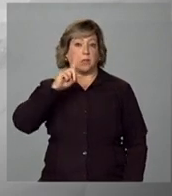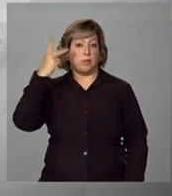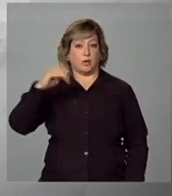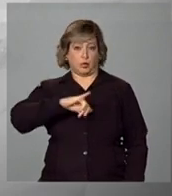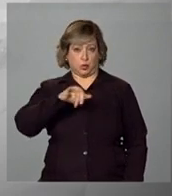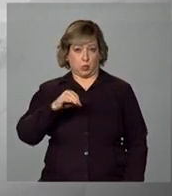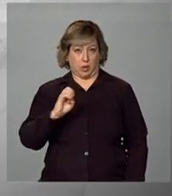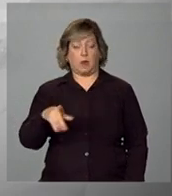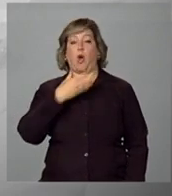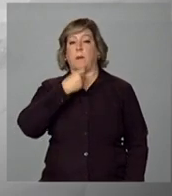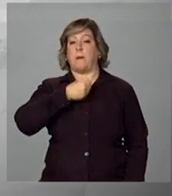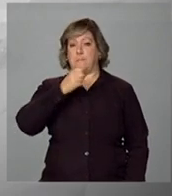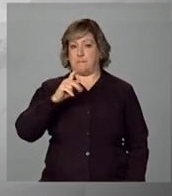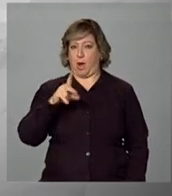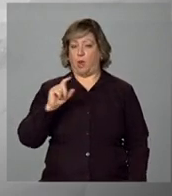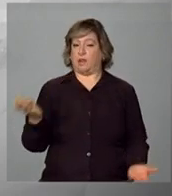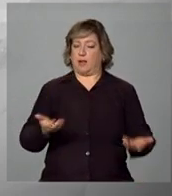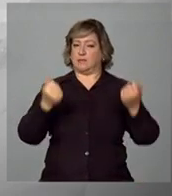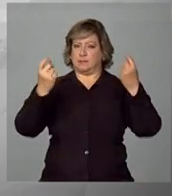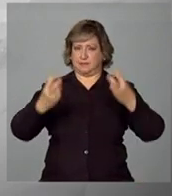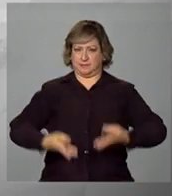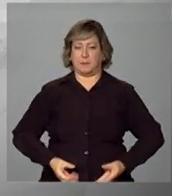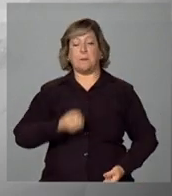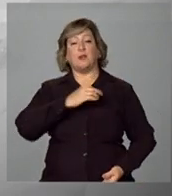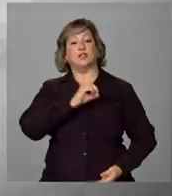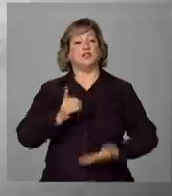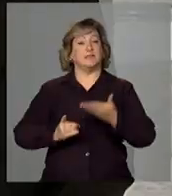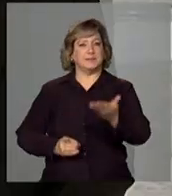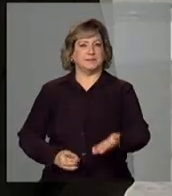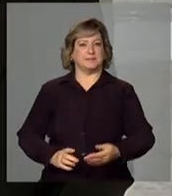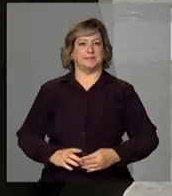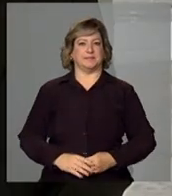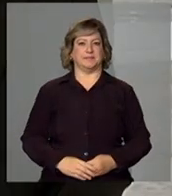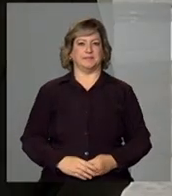O repórter Paulo La Sálvia tem as informações. Bom dia, Paulo.